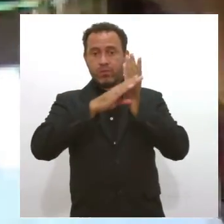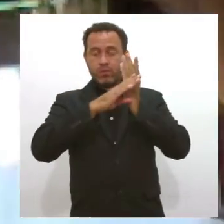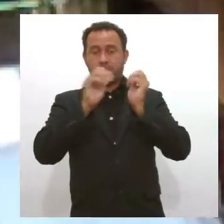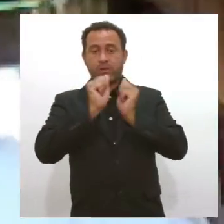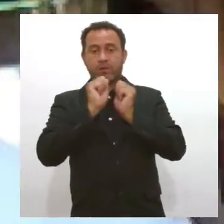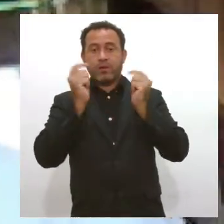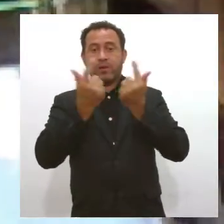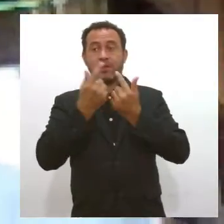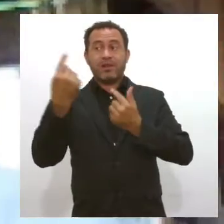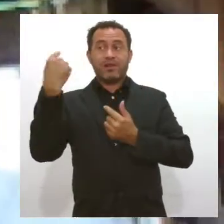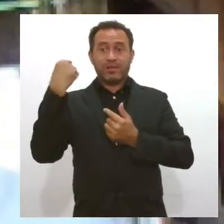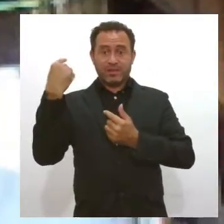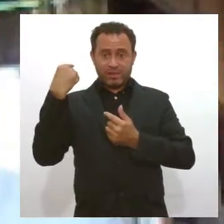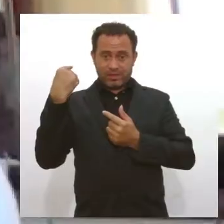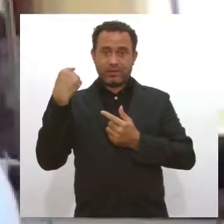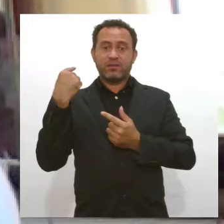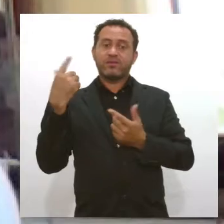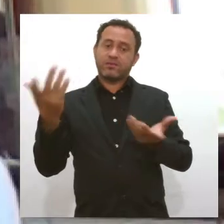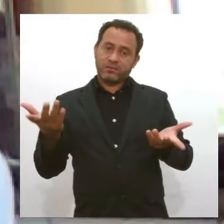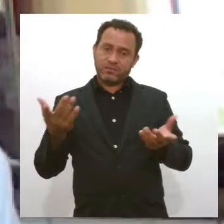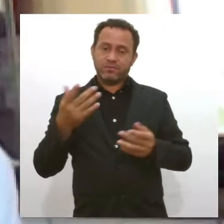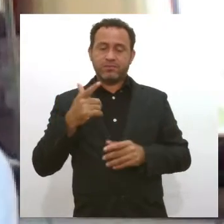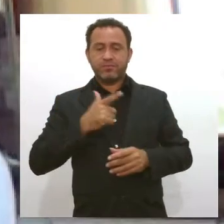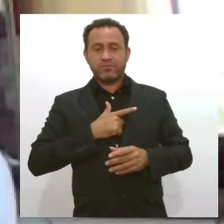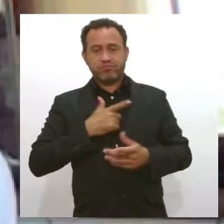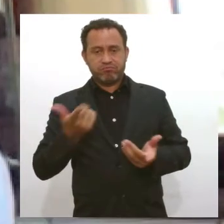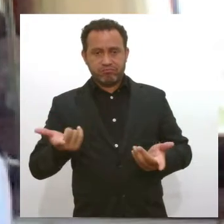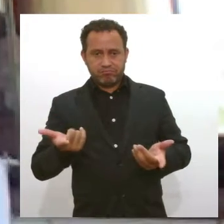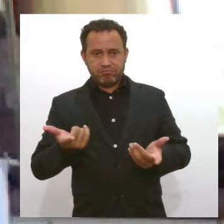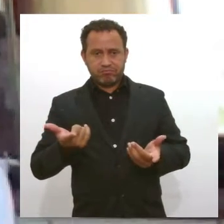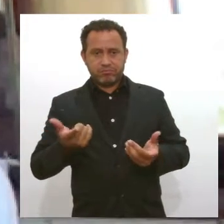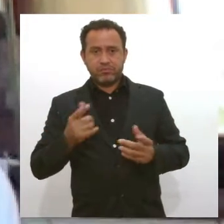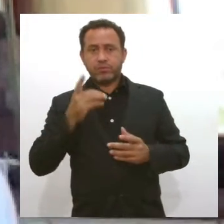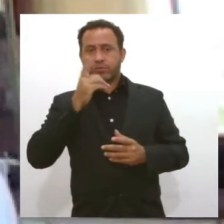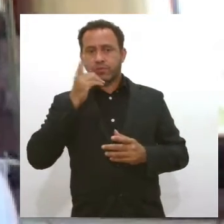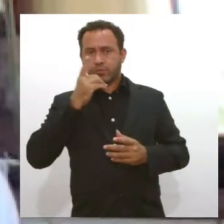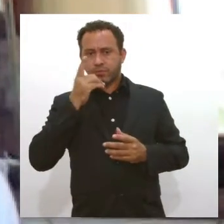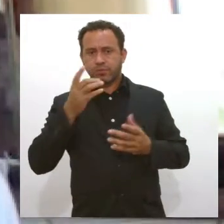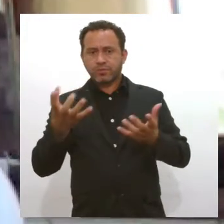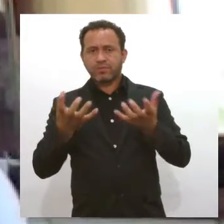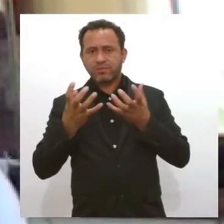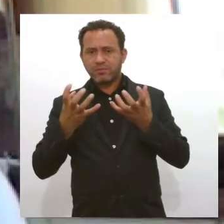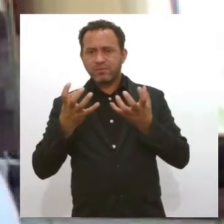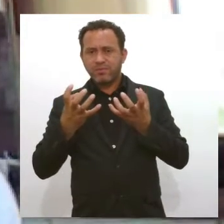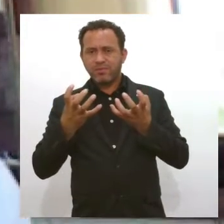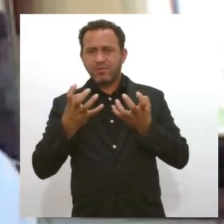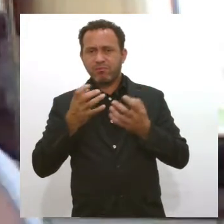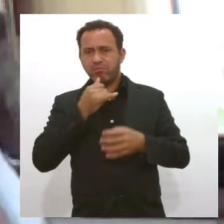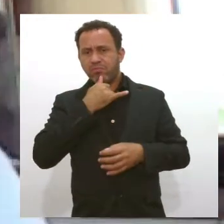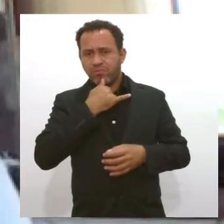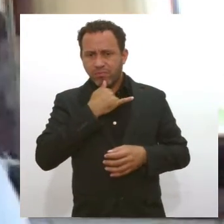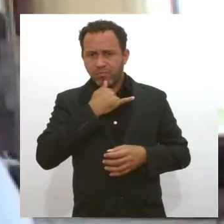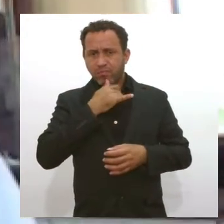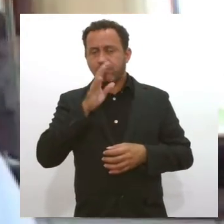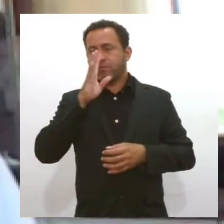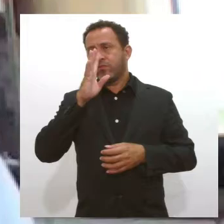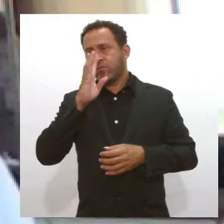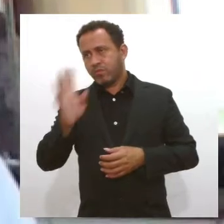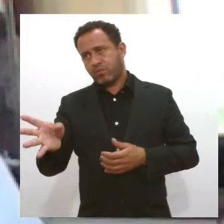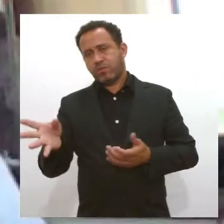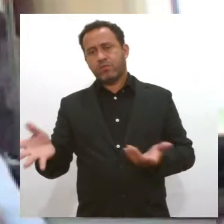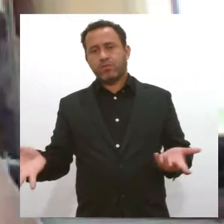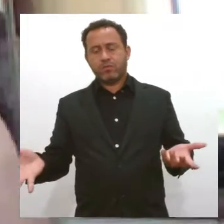Prado, próximo à Assembleia Legislativa. Na manhã do último domingo, eu quero não só lamentar, eu quero denunciar